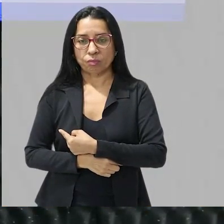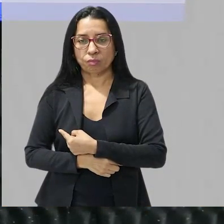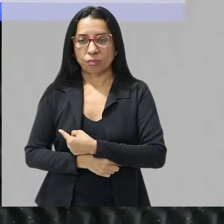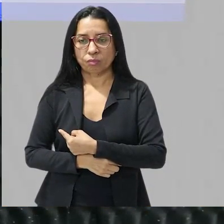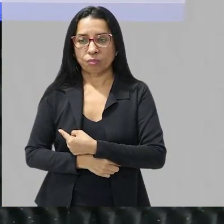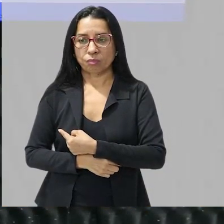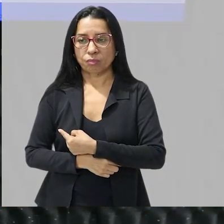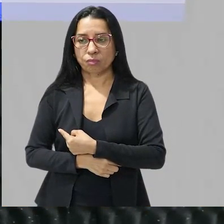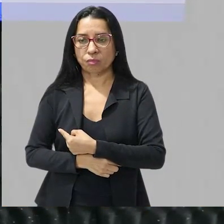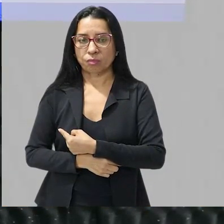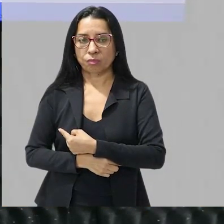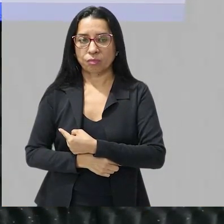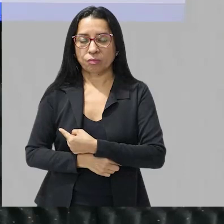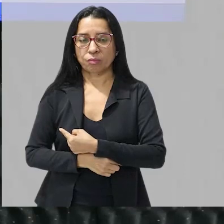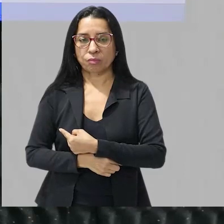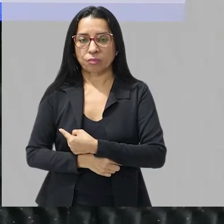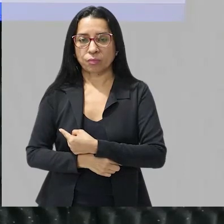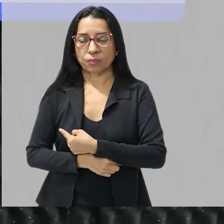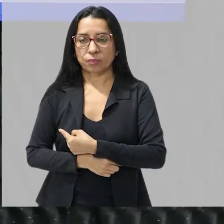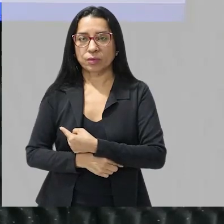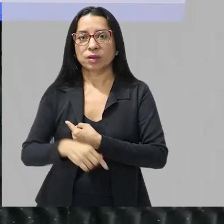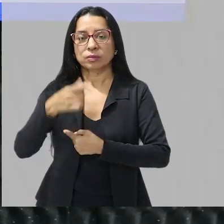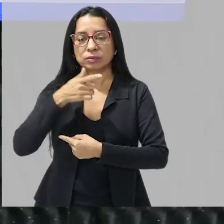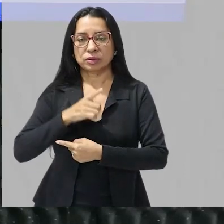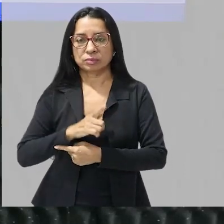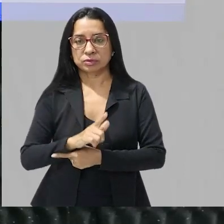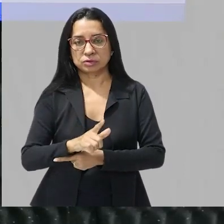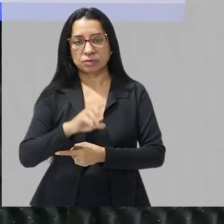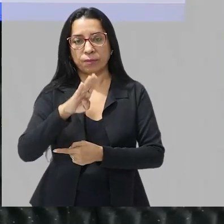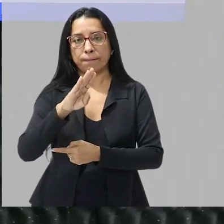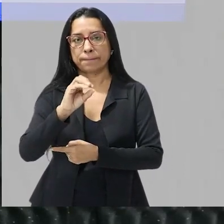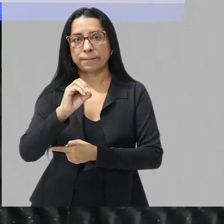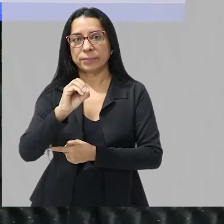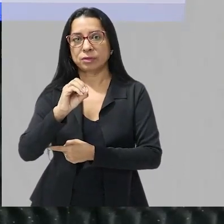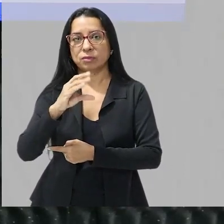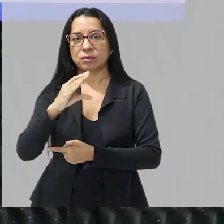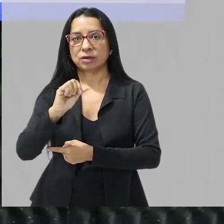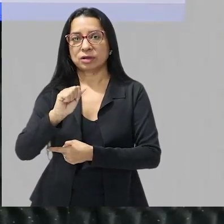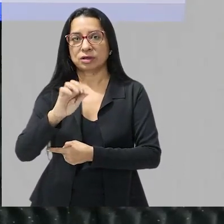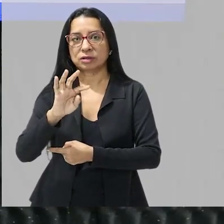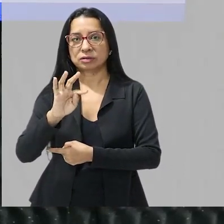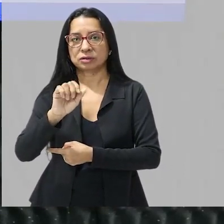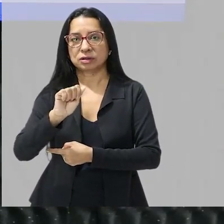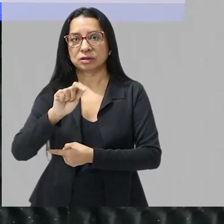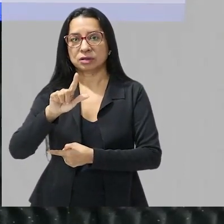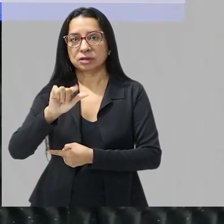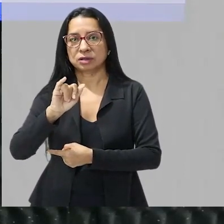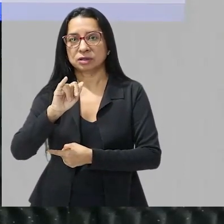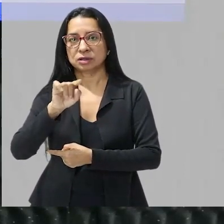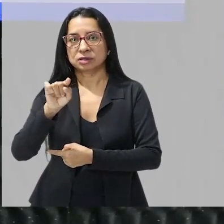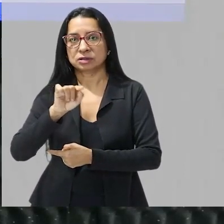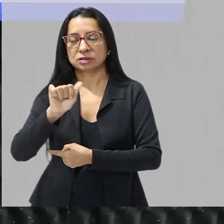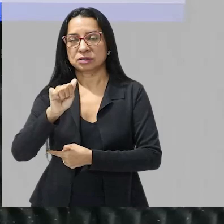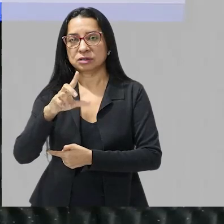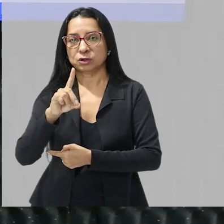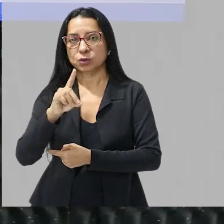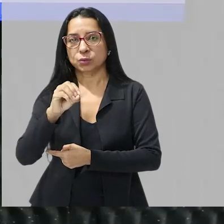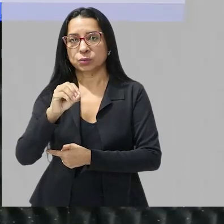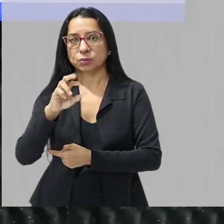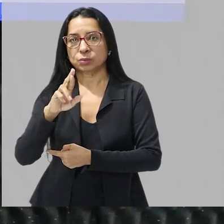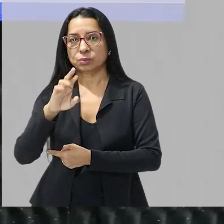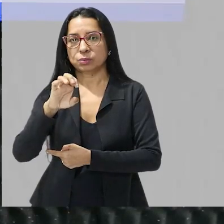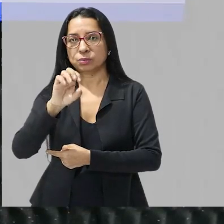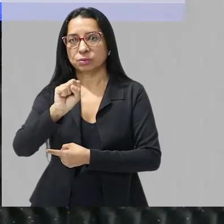biocatalisadores repetindo pessoal biocatalisadores são moléculas que aceleram uma